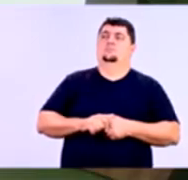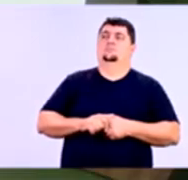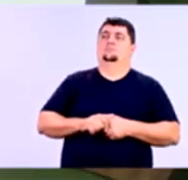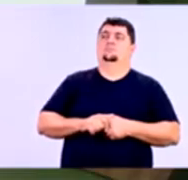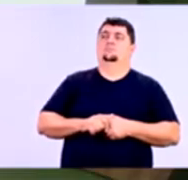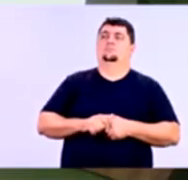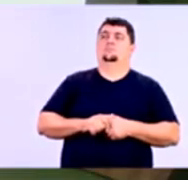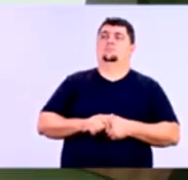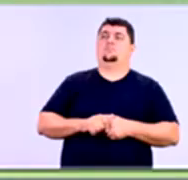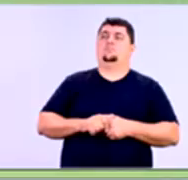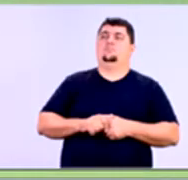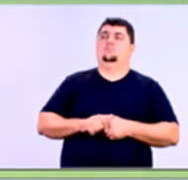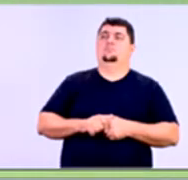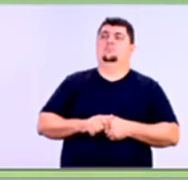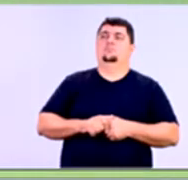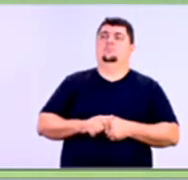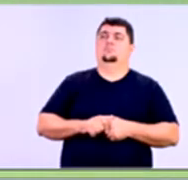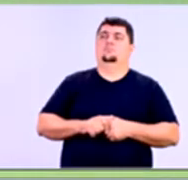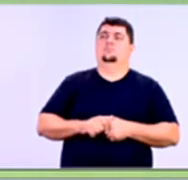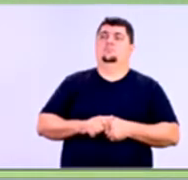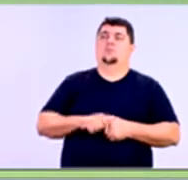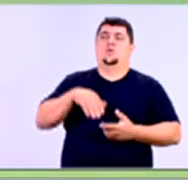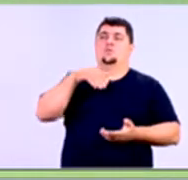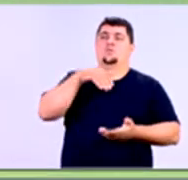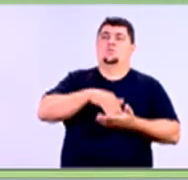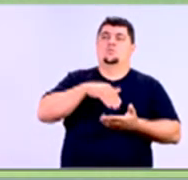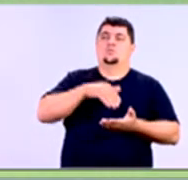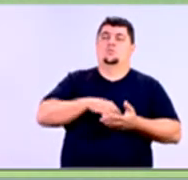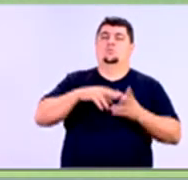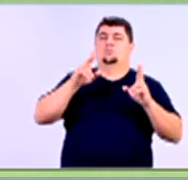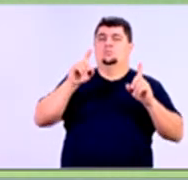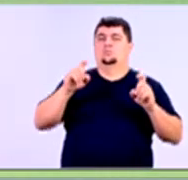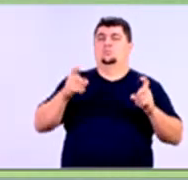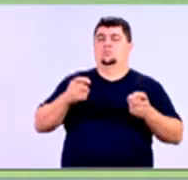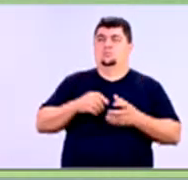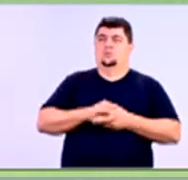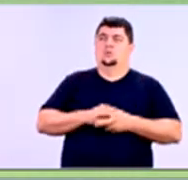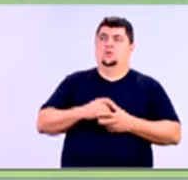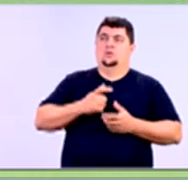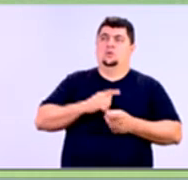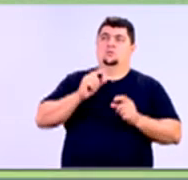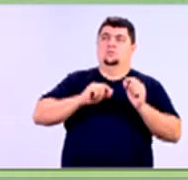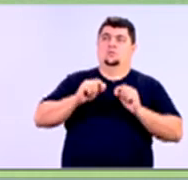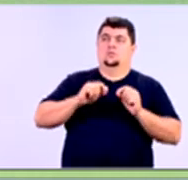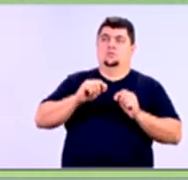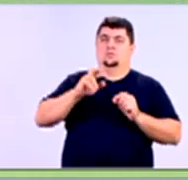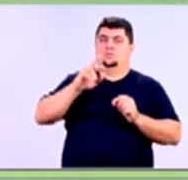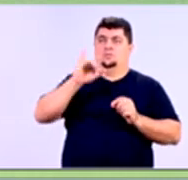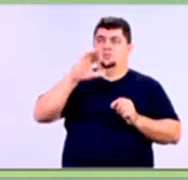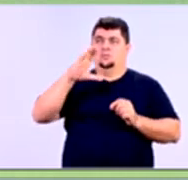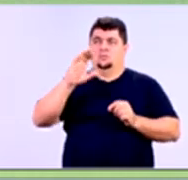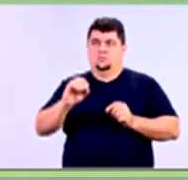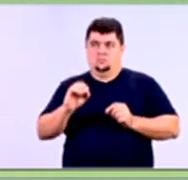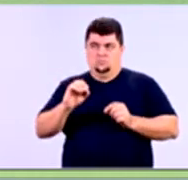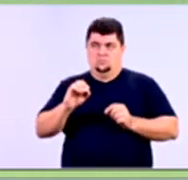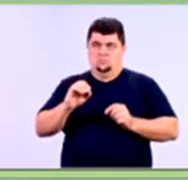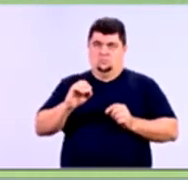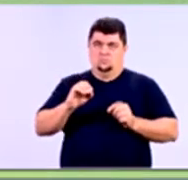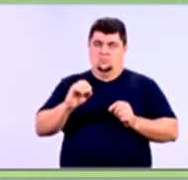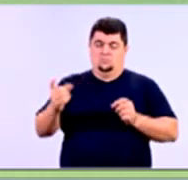Vamos dar prosseguimento? Esse último slide de conteúdo, gente, aqui a vai falar de uma relação entre risco,